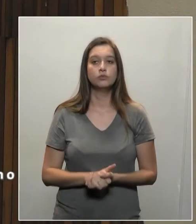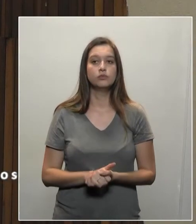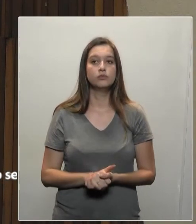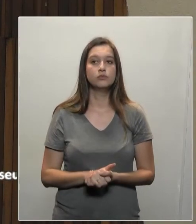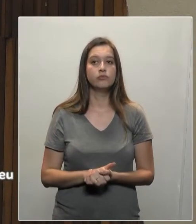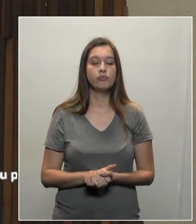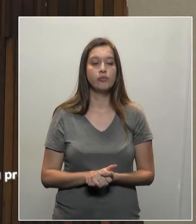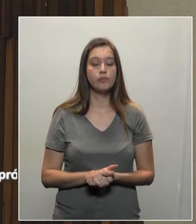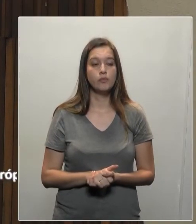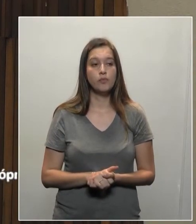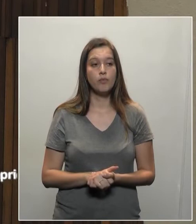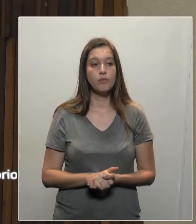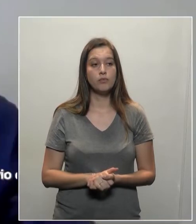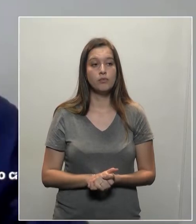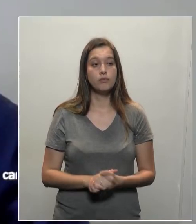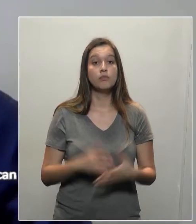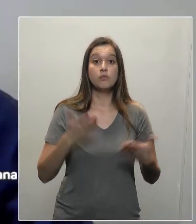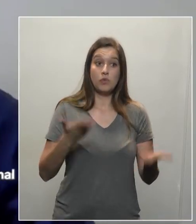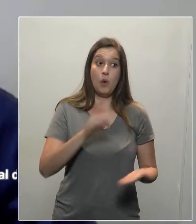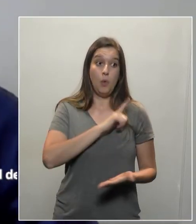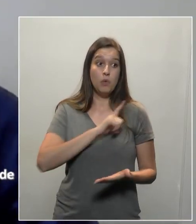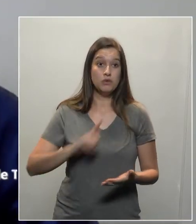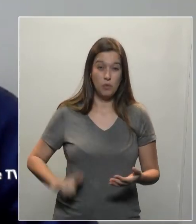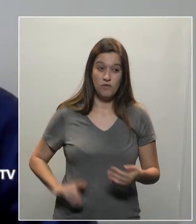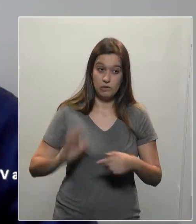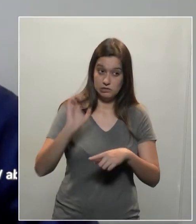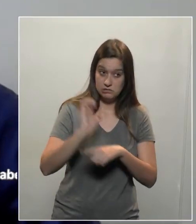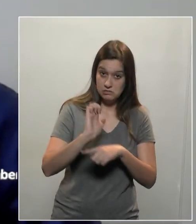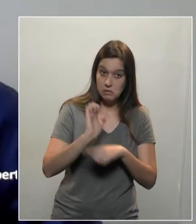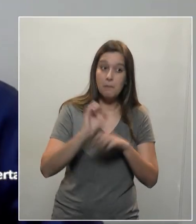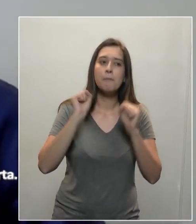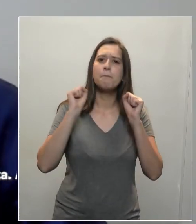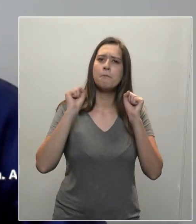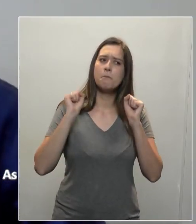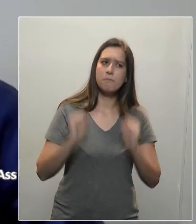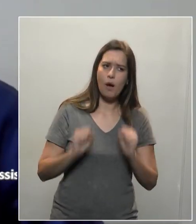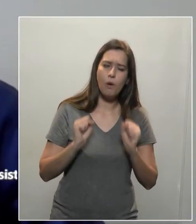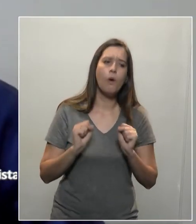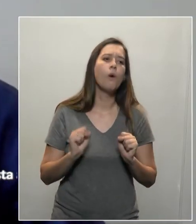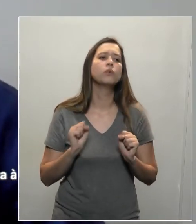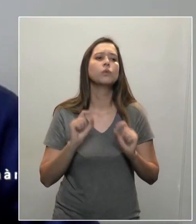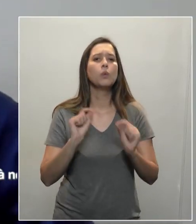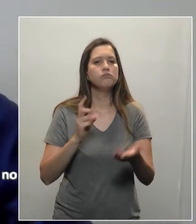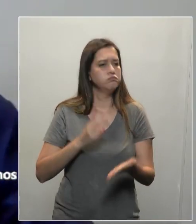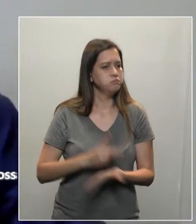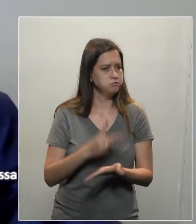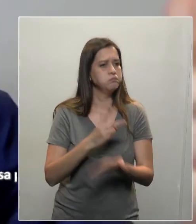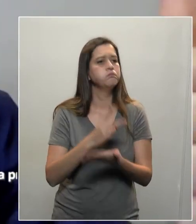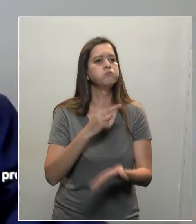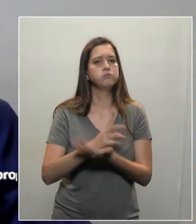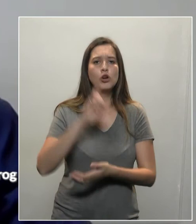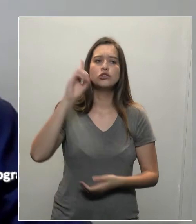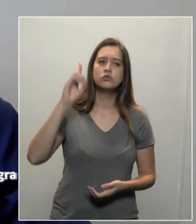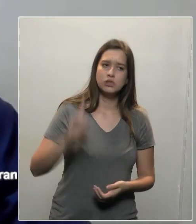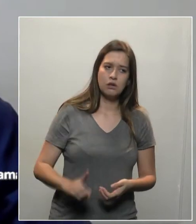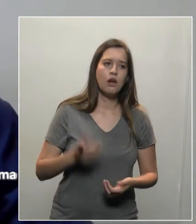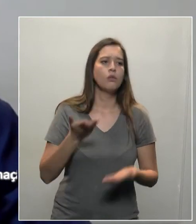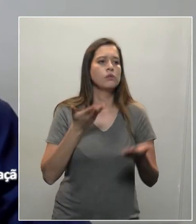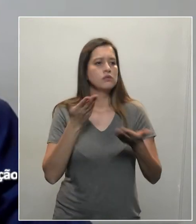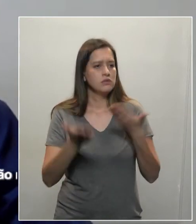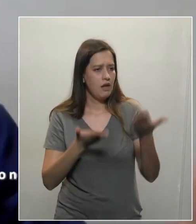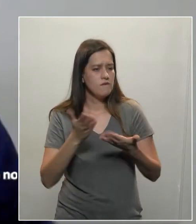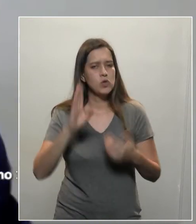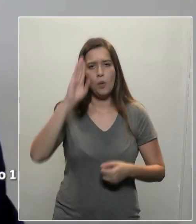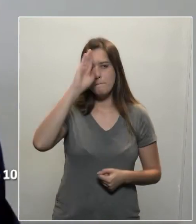O governo do Estado pode perfeitamente manter os direitos dos servidores, seja com reposição da inflação